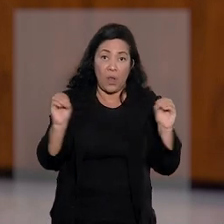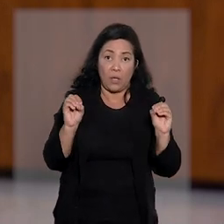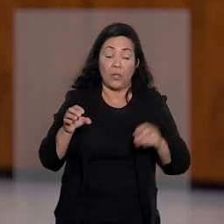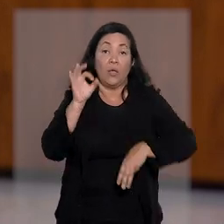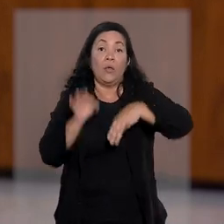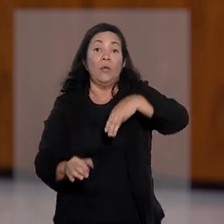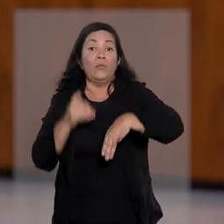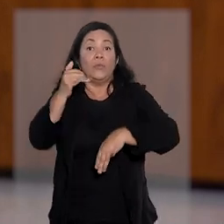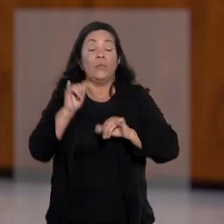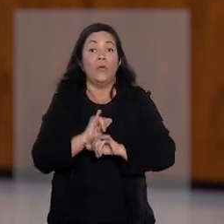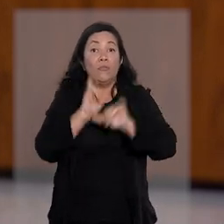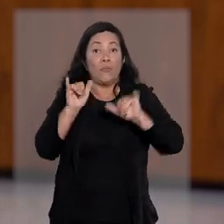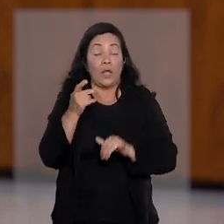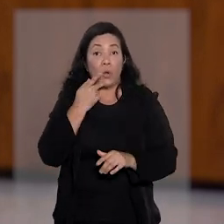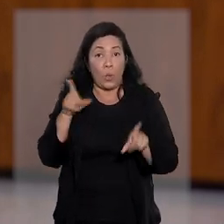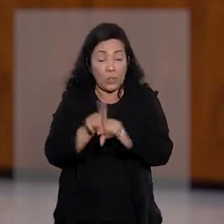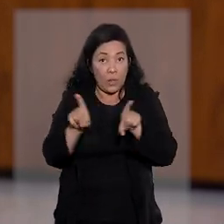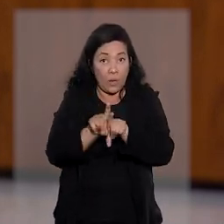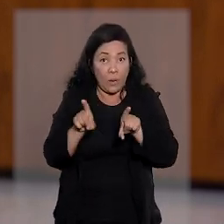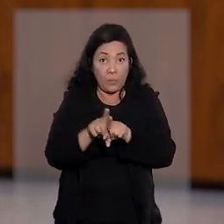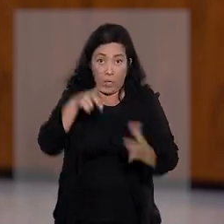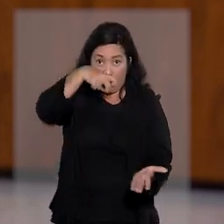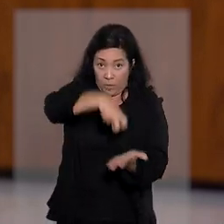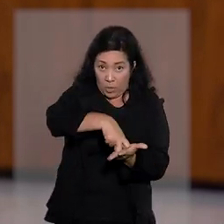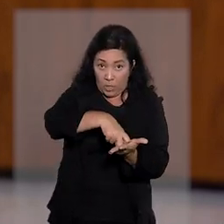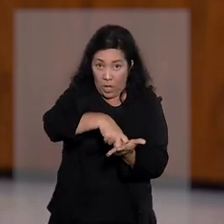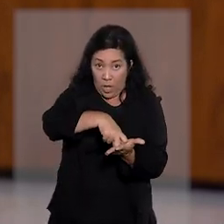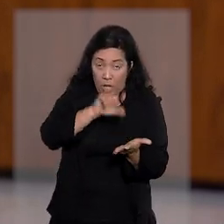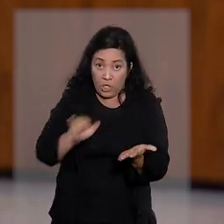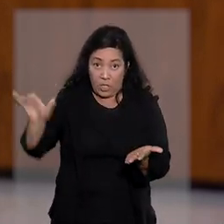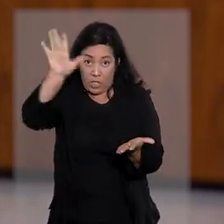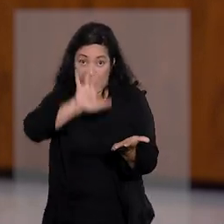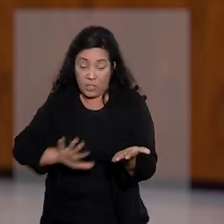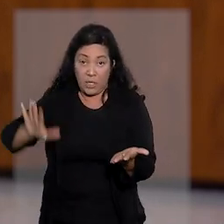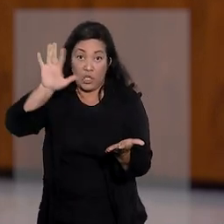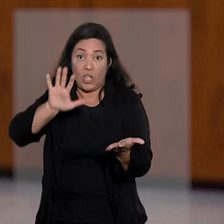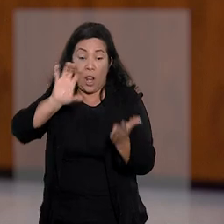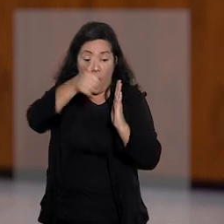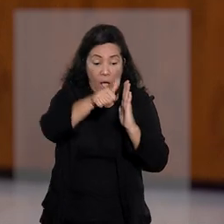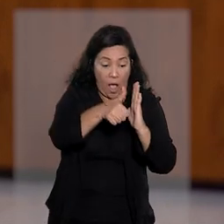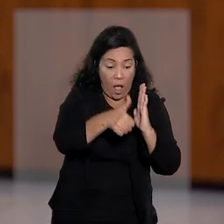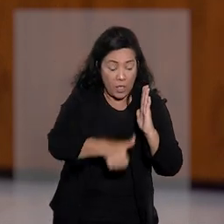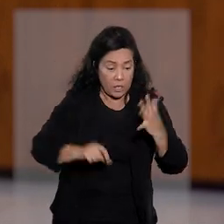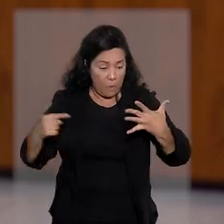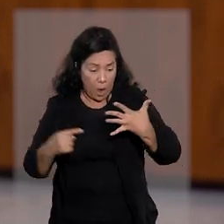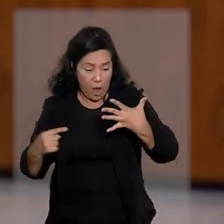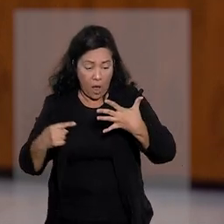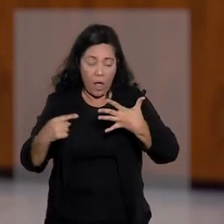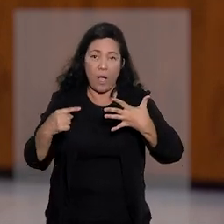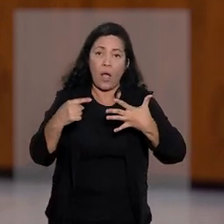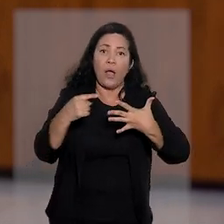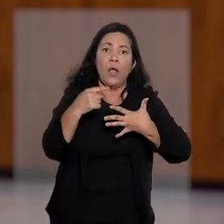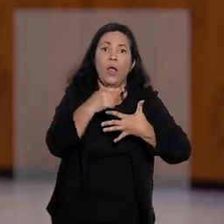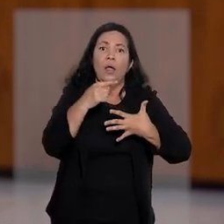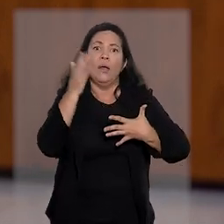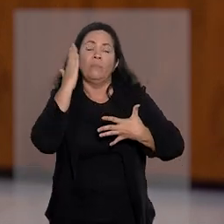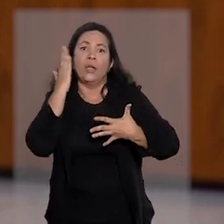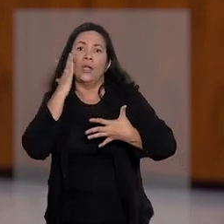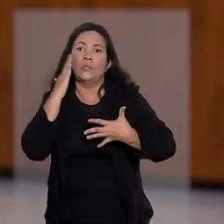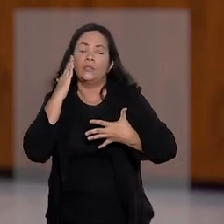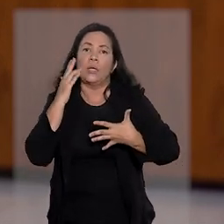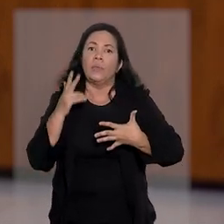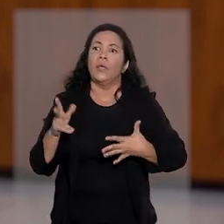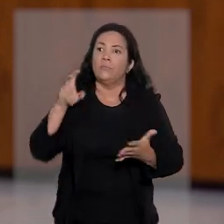O ministro também lembrou que a homologação de sentença estrangeira no Brasil busca analisar os requisitos formais para o